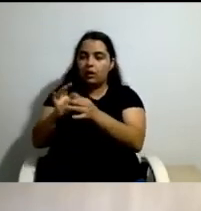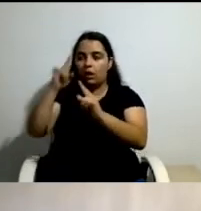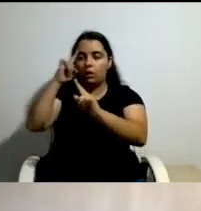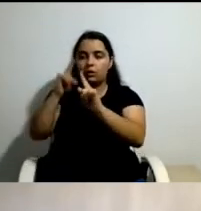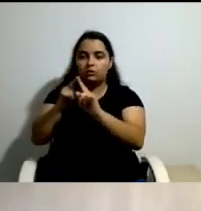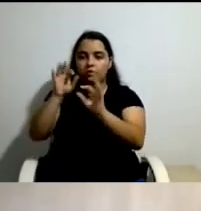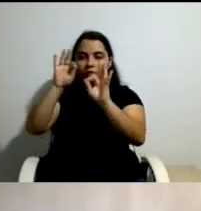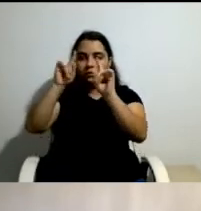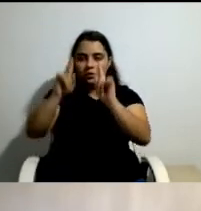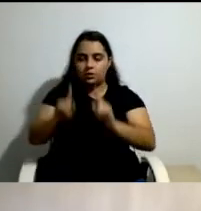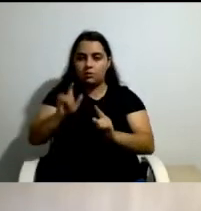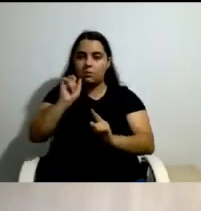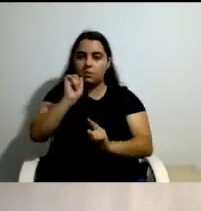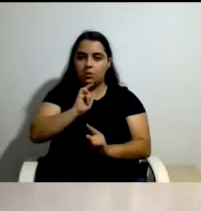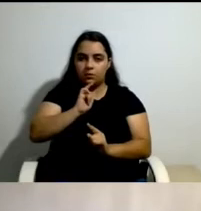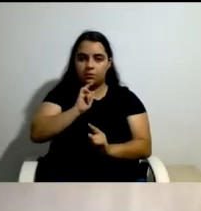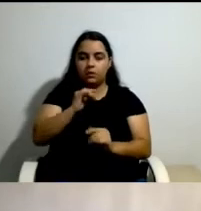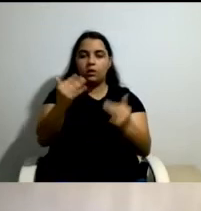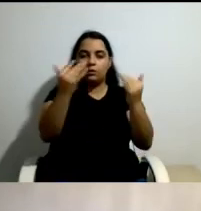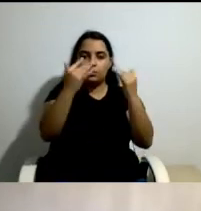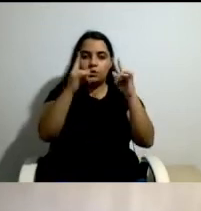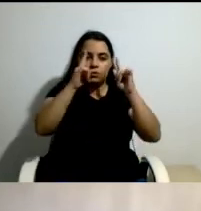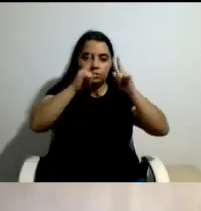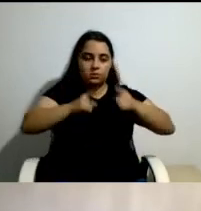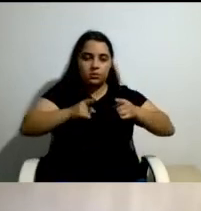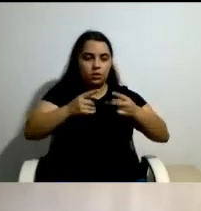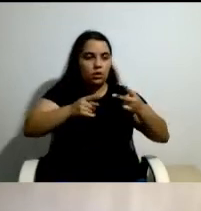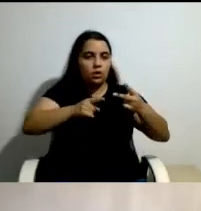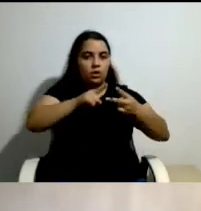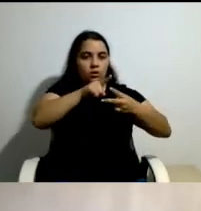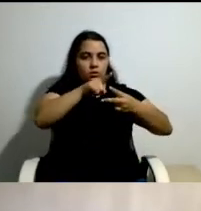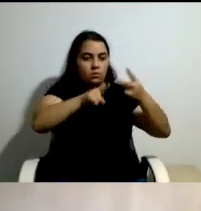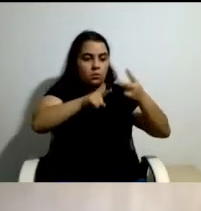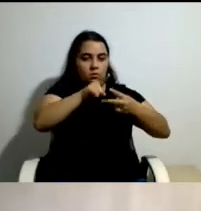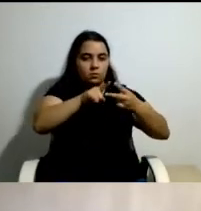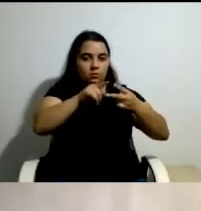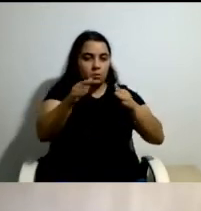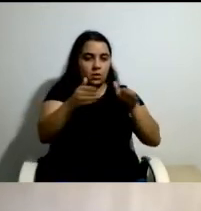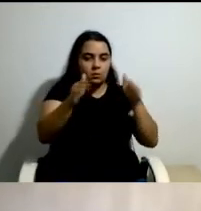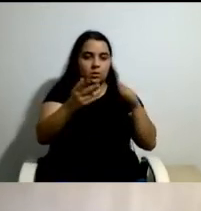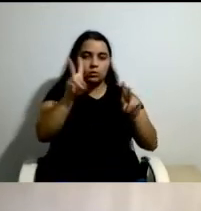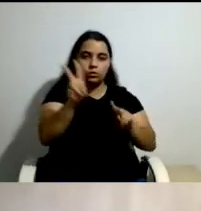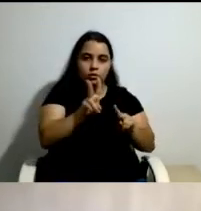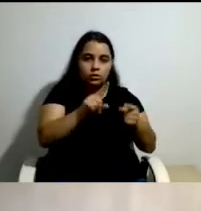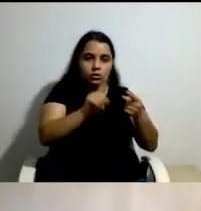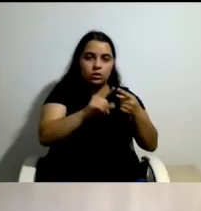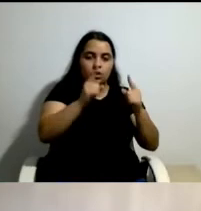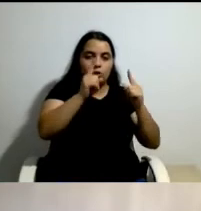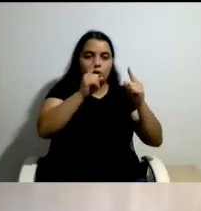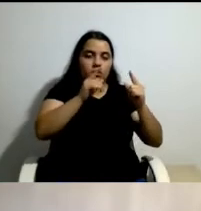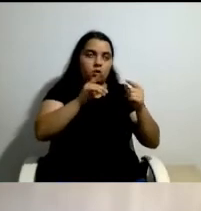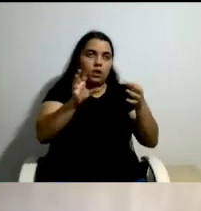informação primária foi possível recolher nestes dois momentos e decidiu sobre entrevistas individuais com